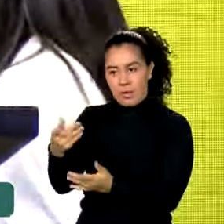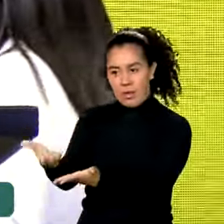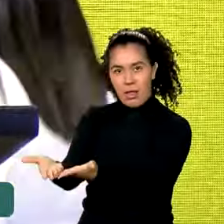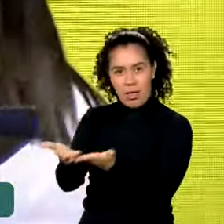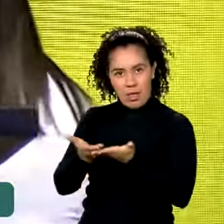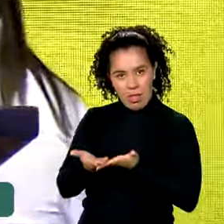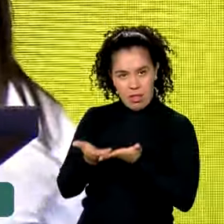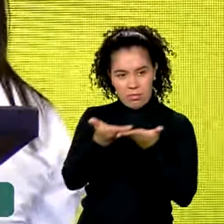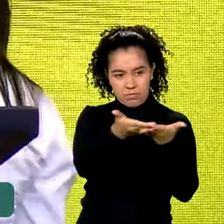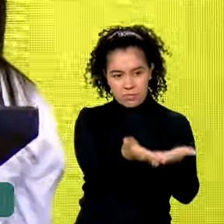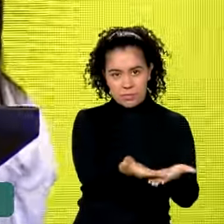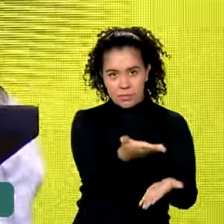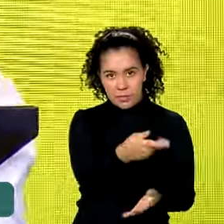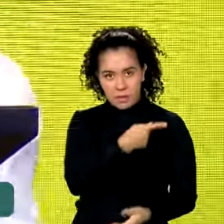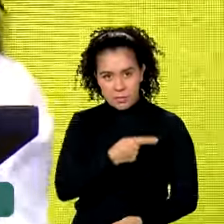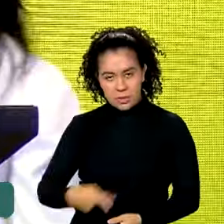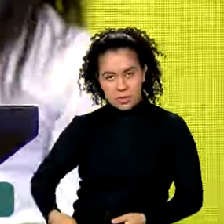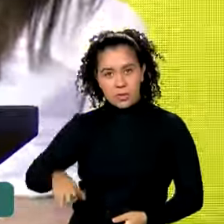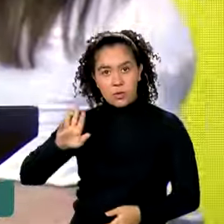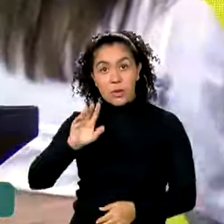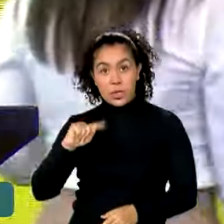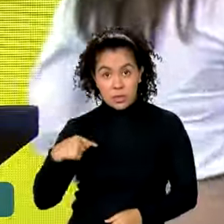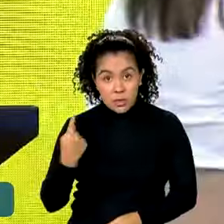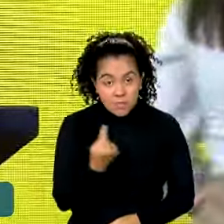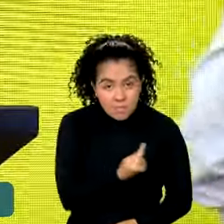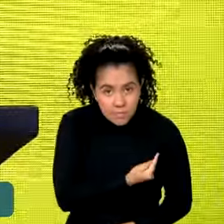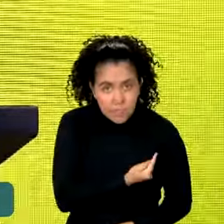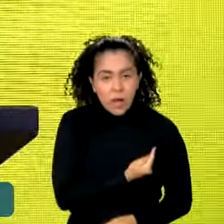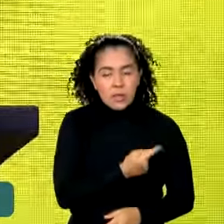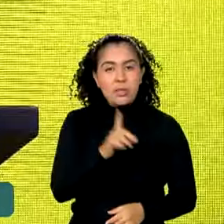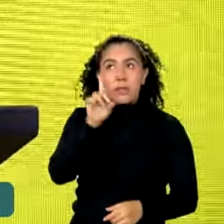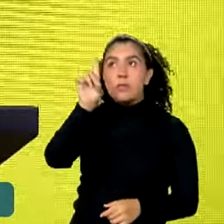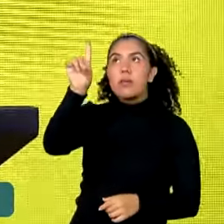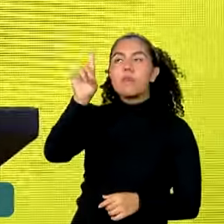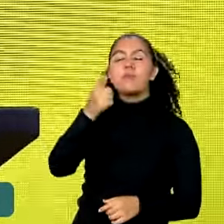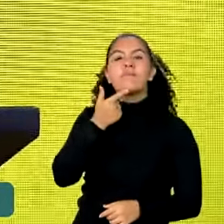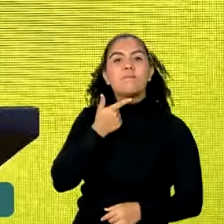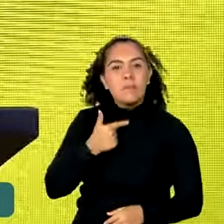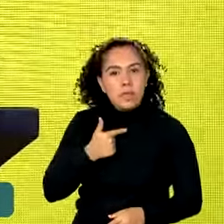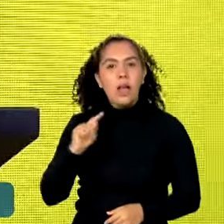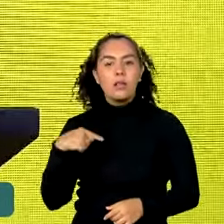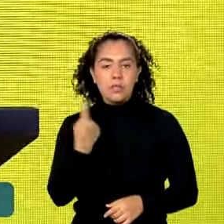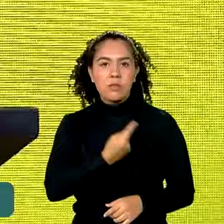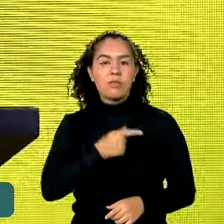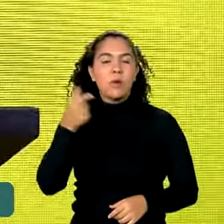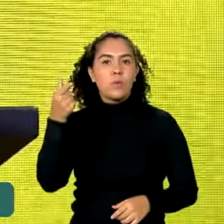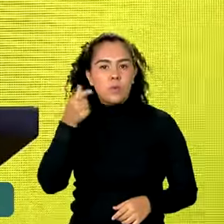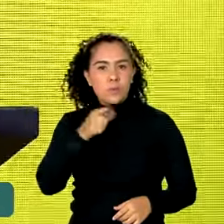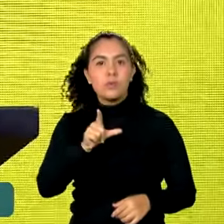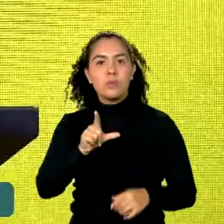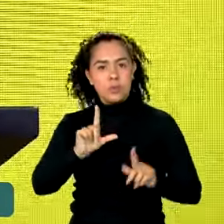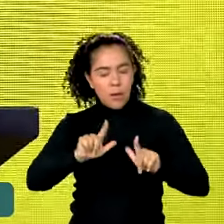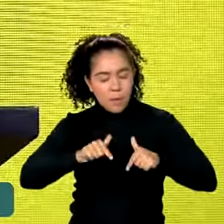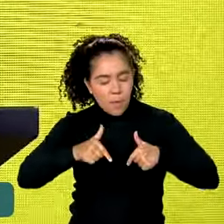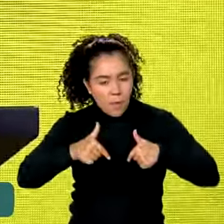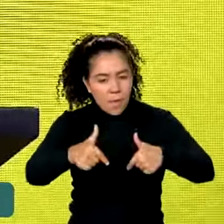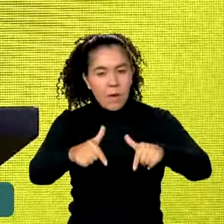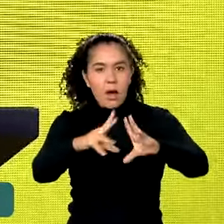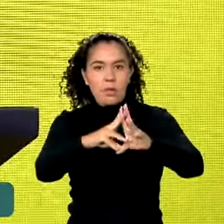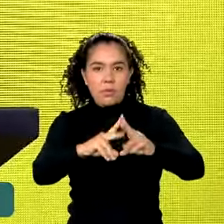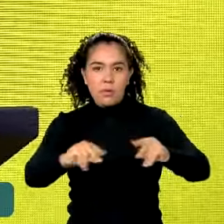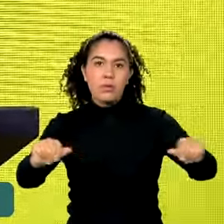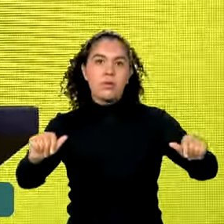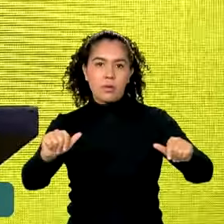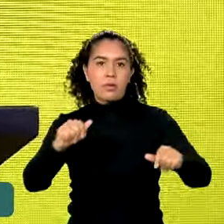e todos nós, se Deus quiser, haveremos de sair da lógica da gestão do desastre para a